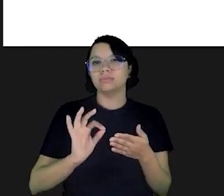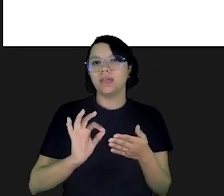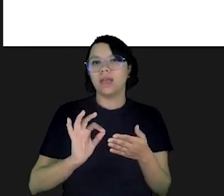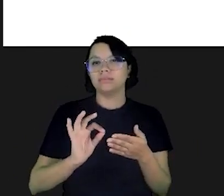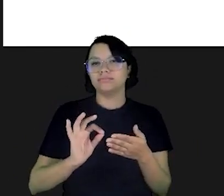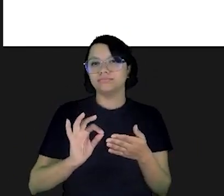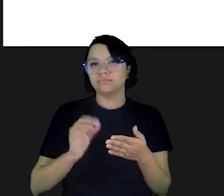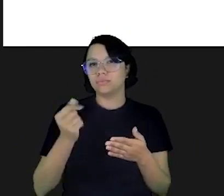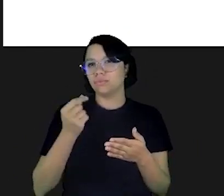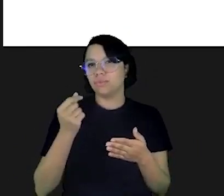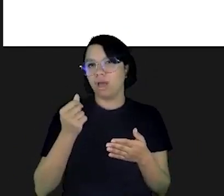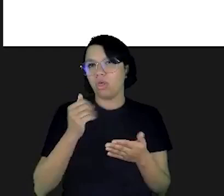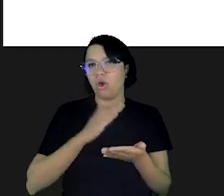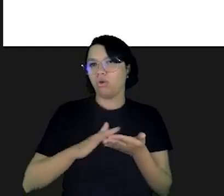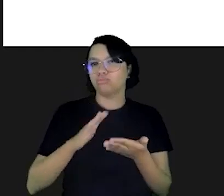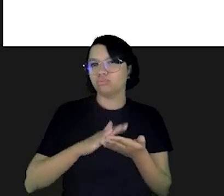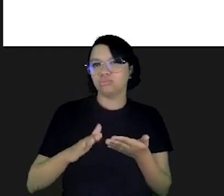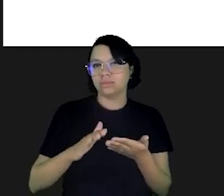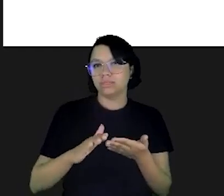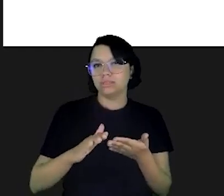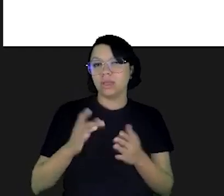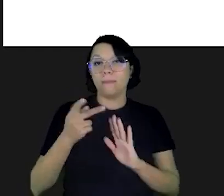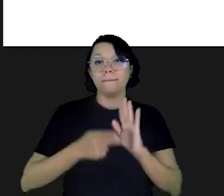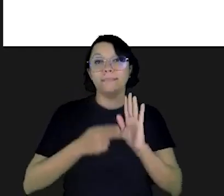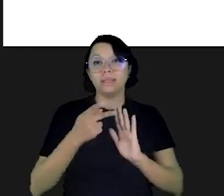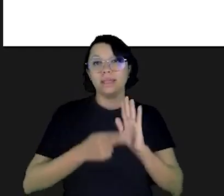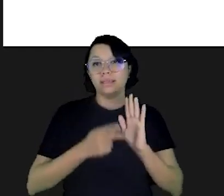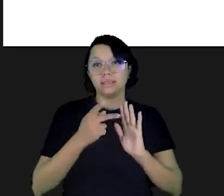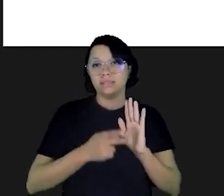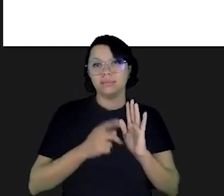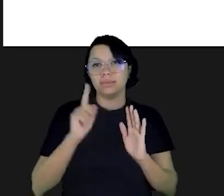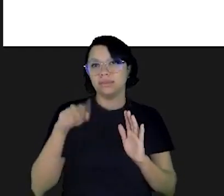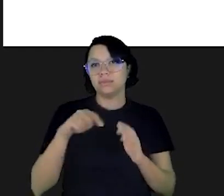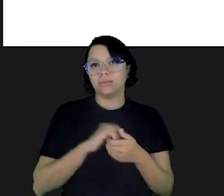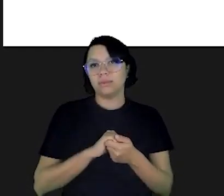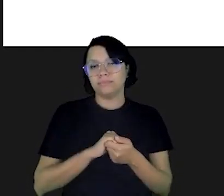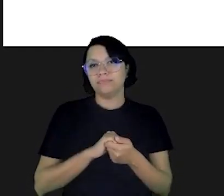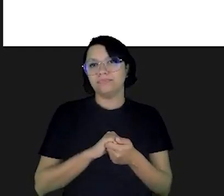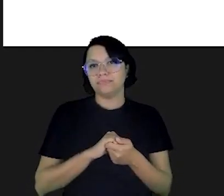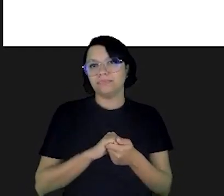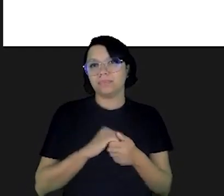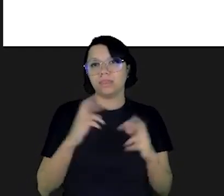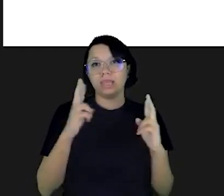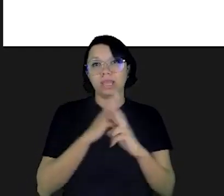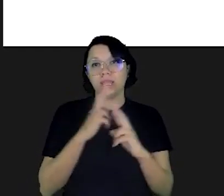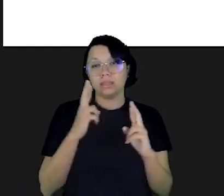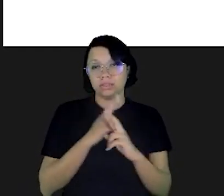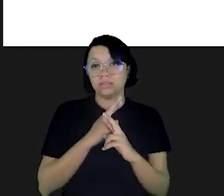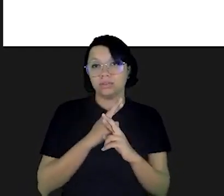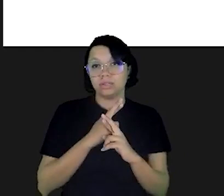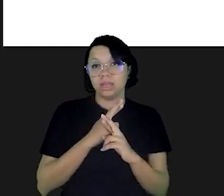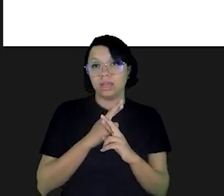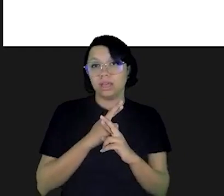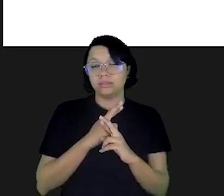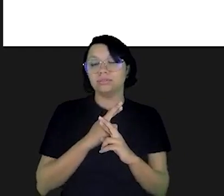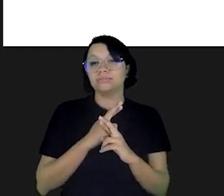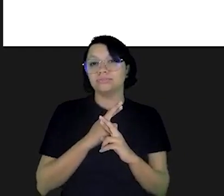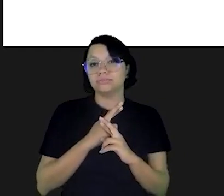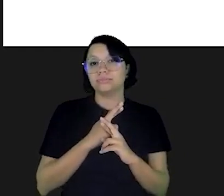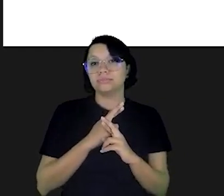mais do que anotar receitas e despesas o planejamento é